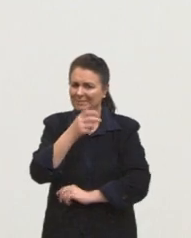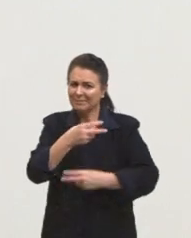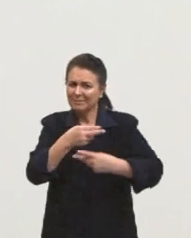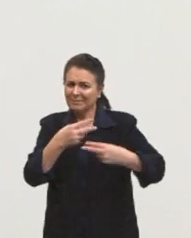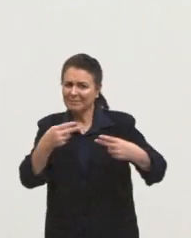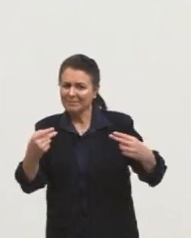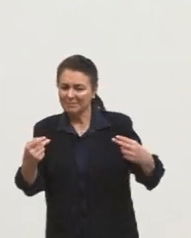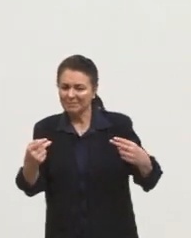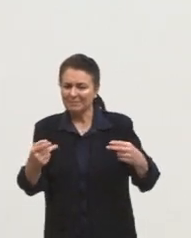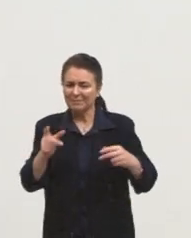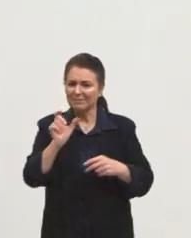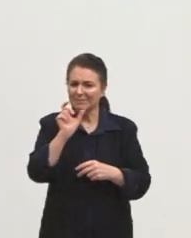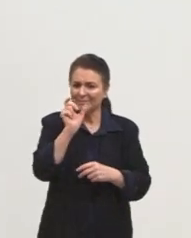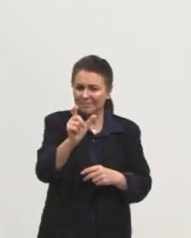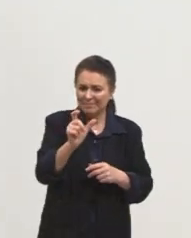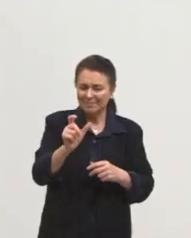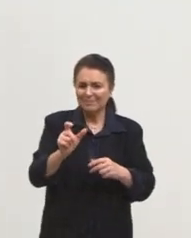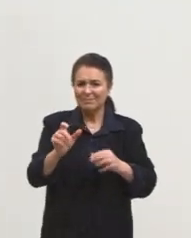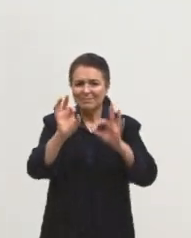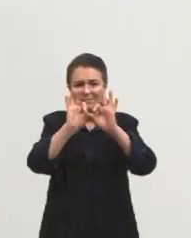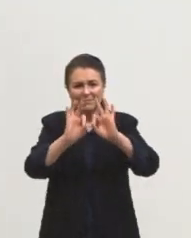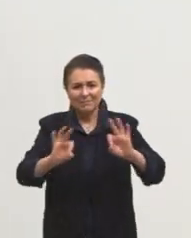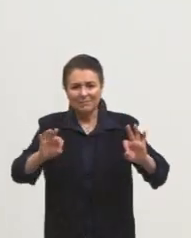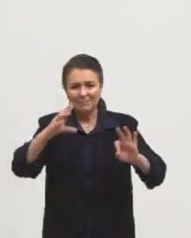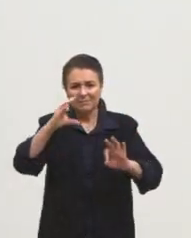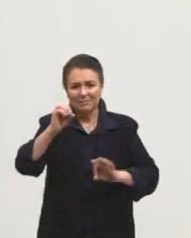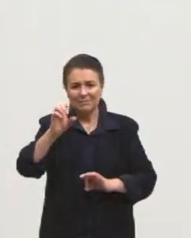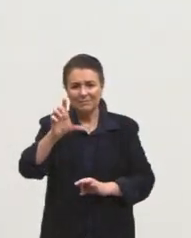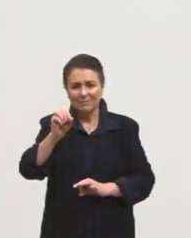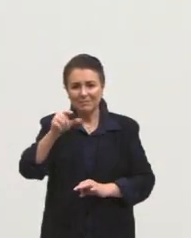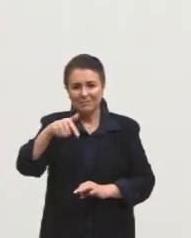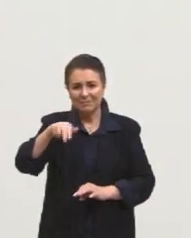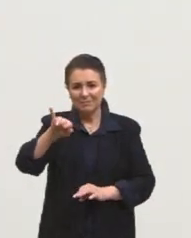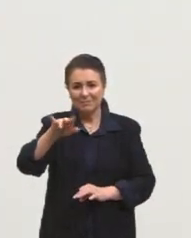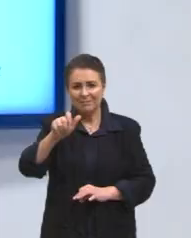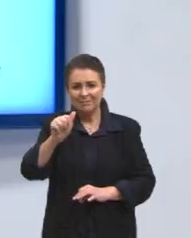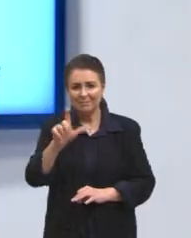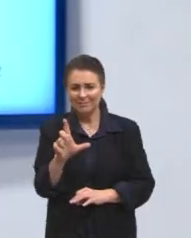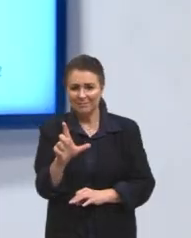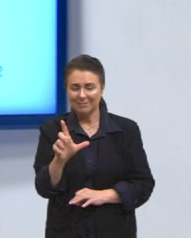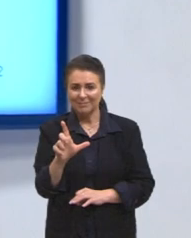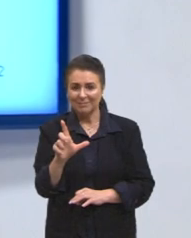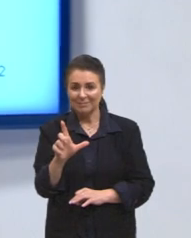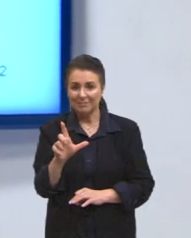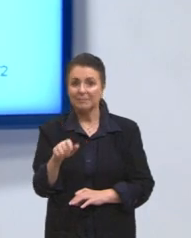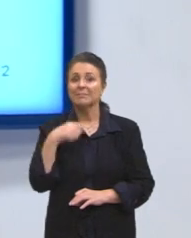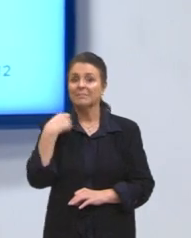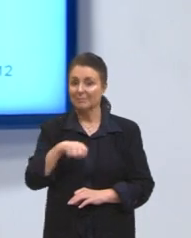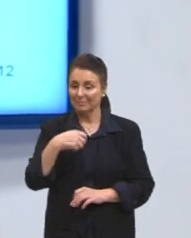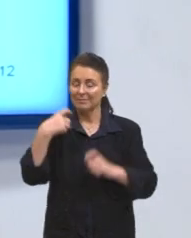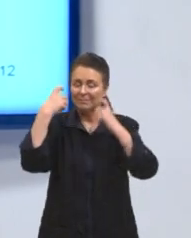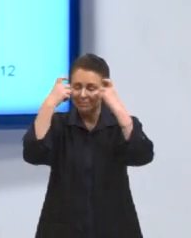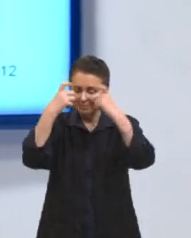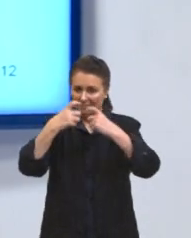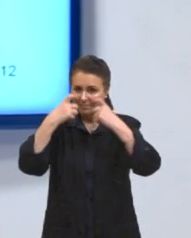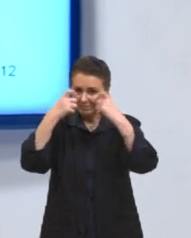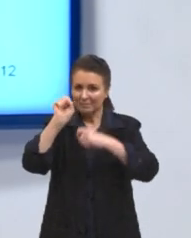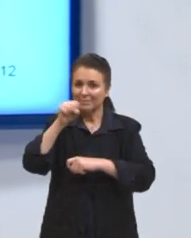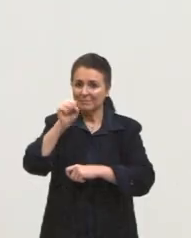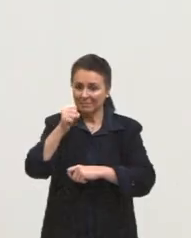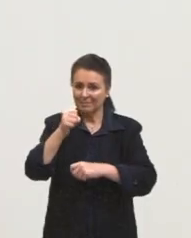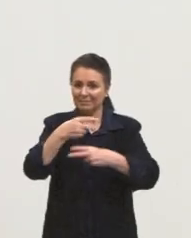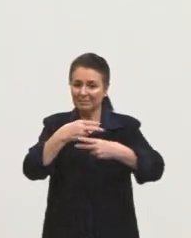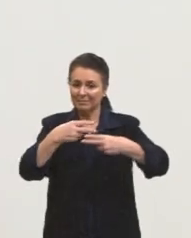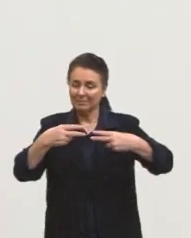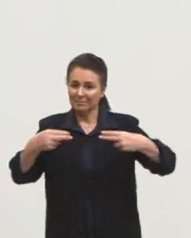coloquialismo, Da informalidade da língua. Então, por isso que a gente precisa se preocupar, sim, com esse aspecto